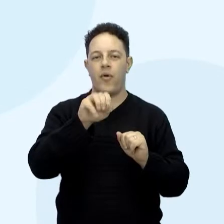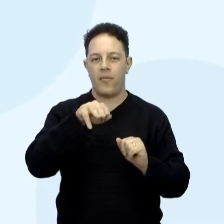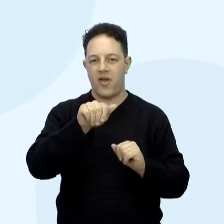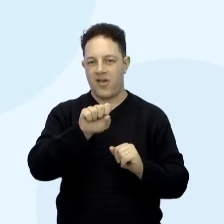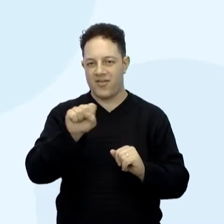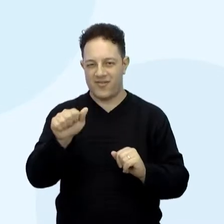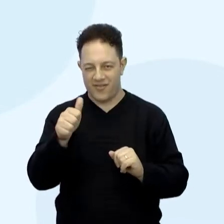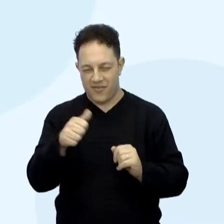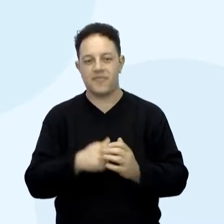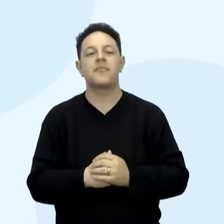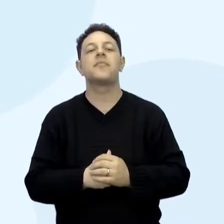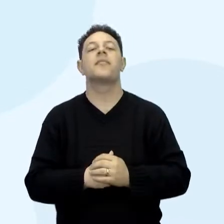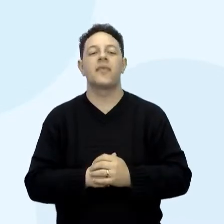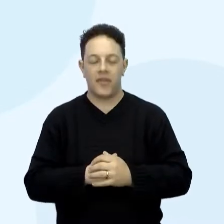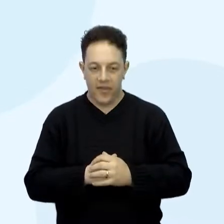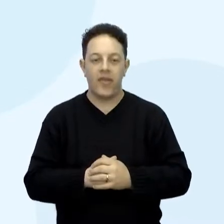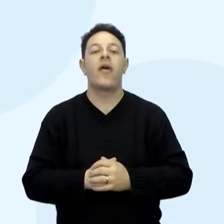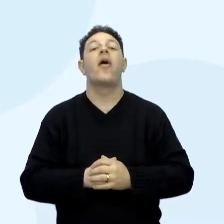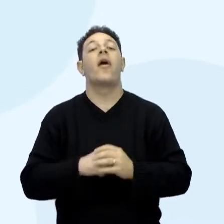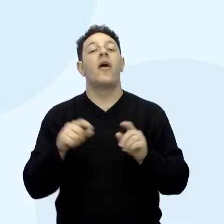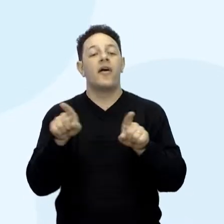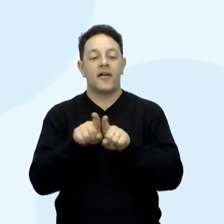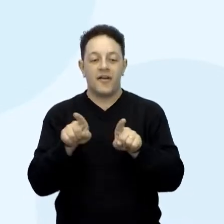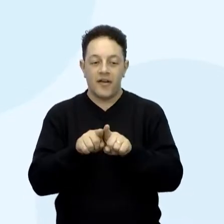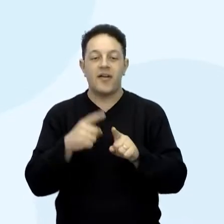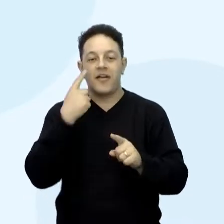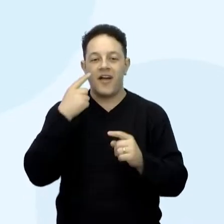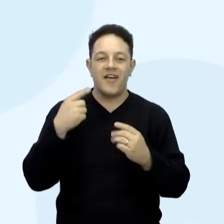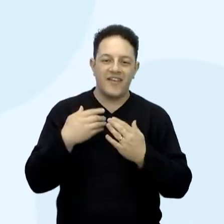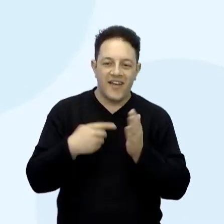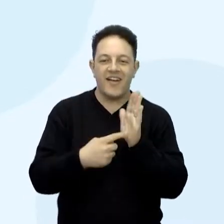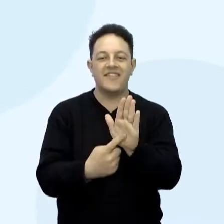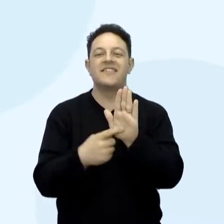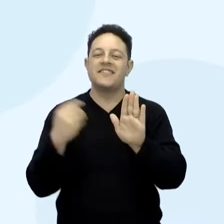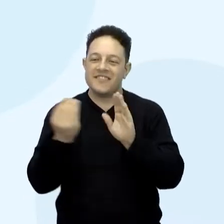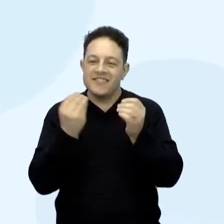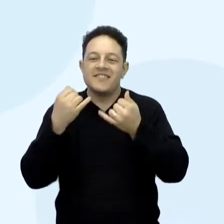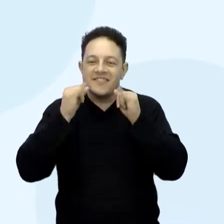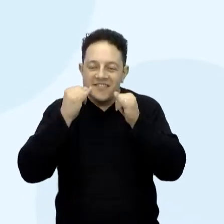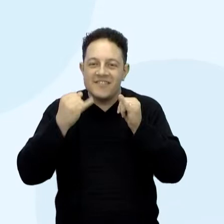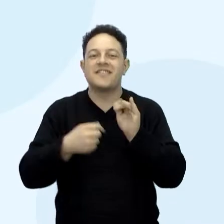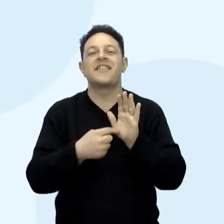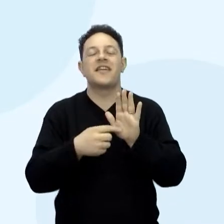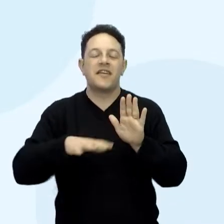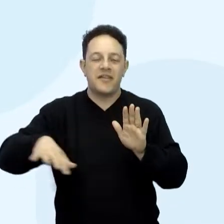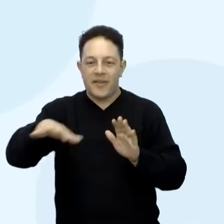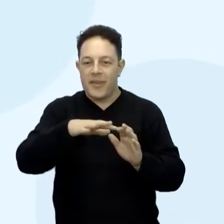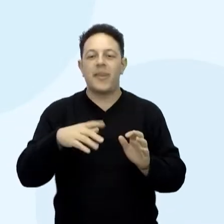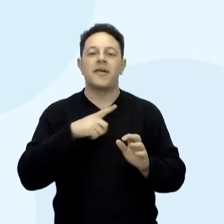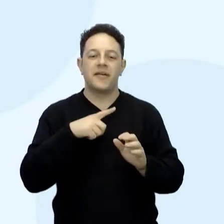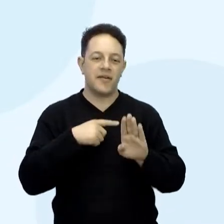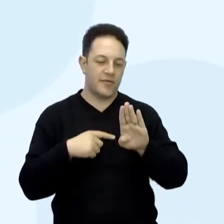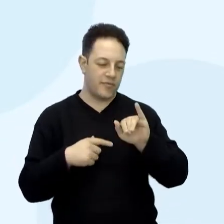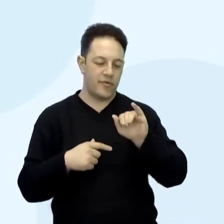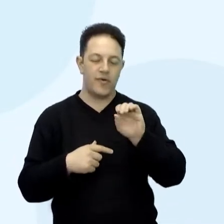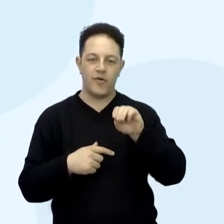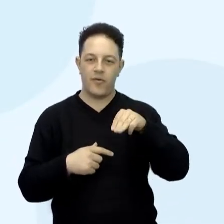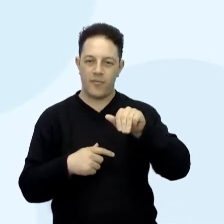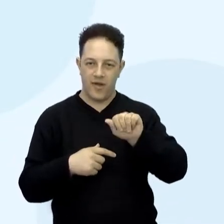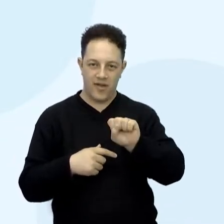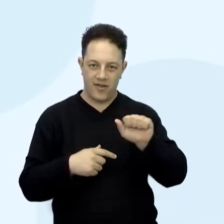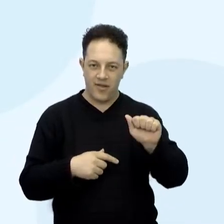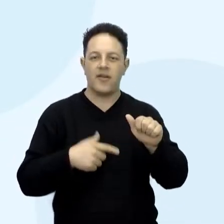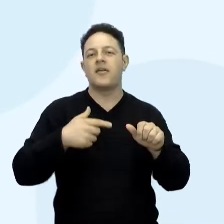a biomassa. E olhando sempre para a produção de eletricidade. A gente usa a biomassa para outros tipos de combustíveis,